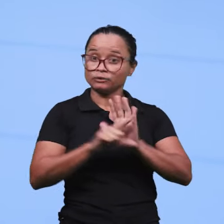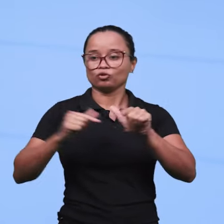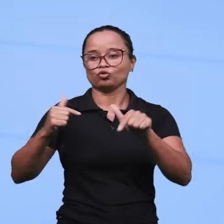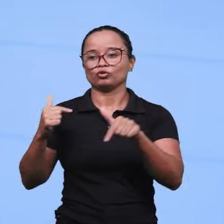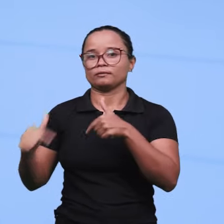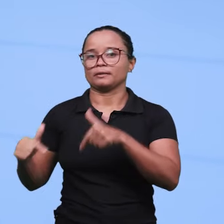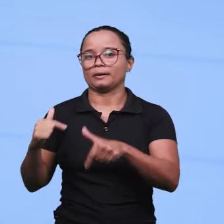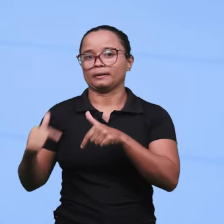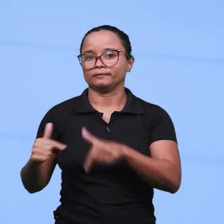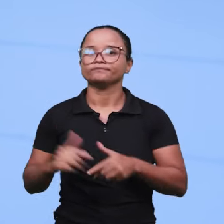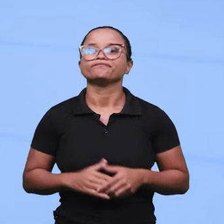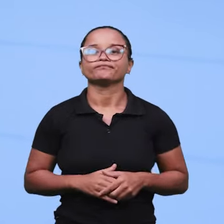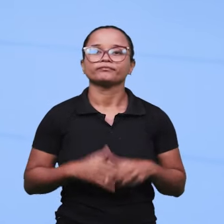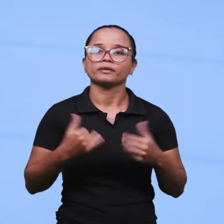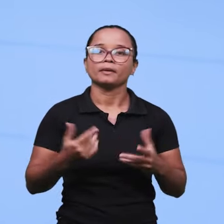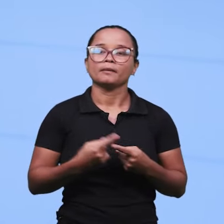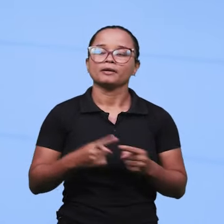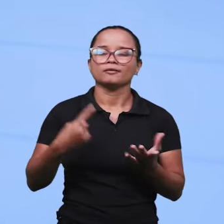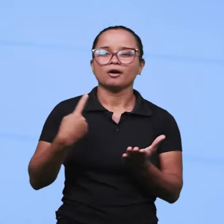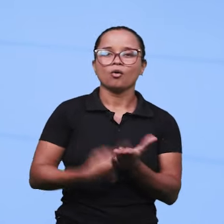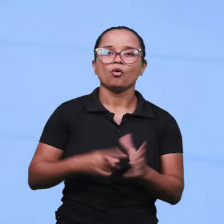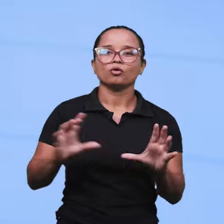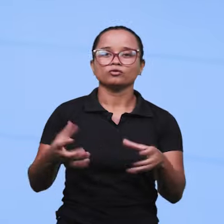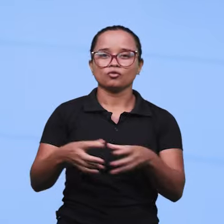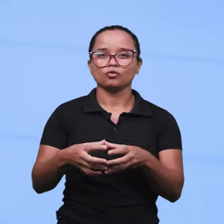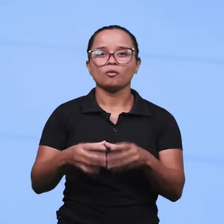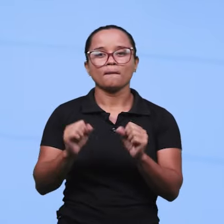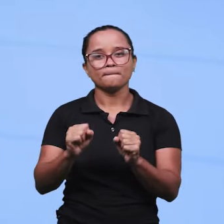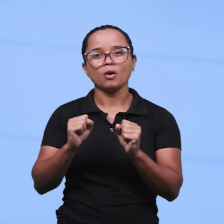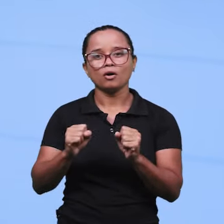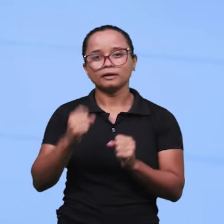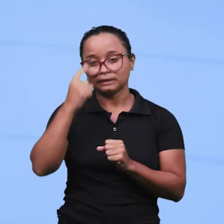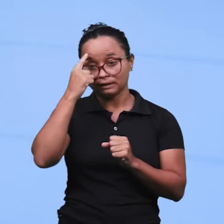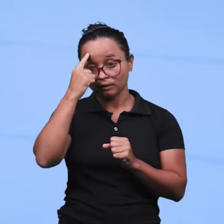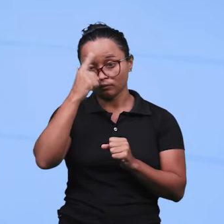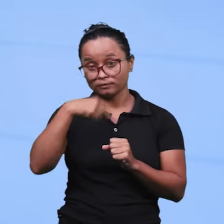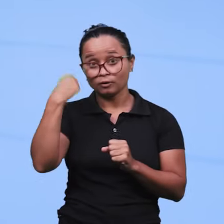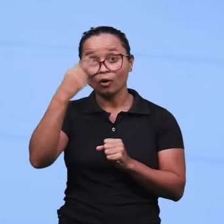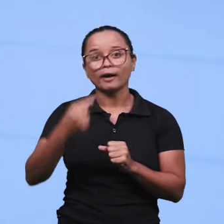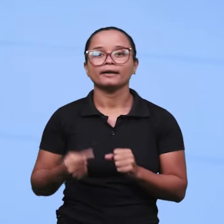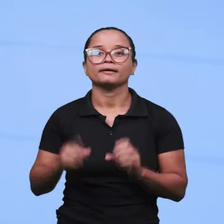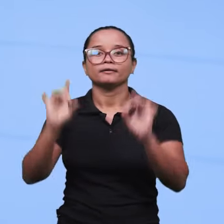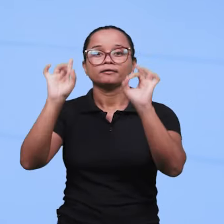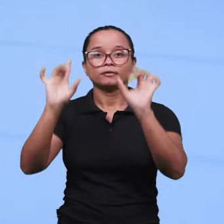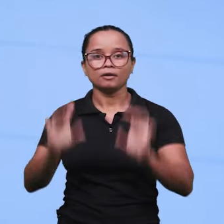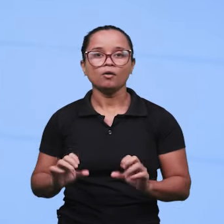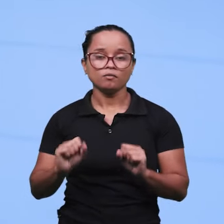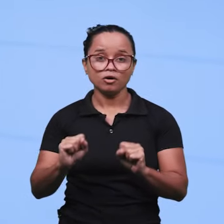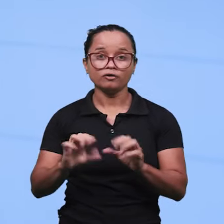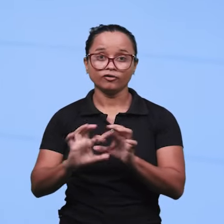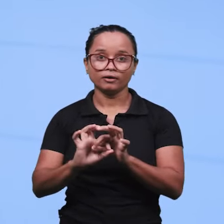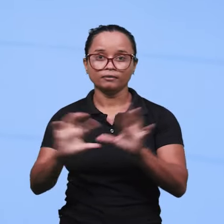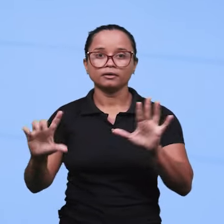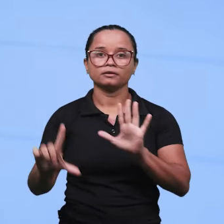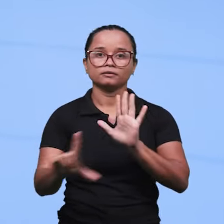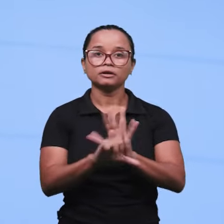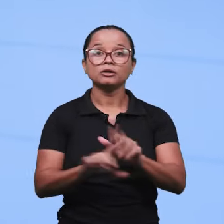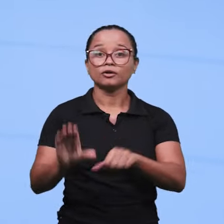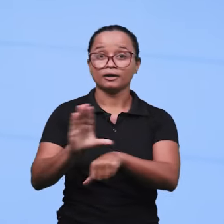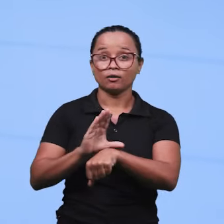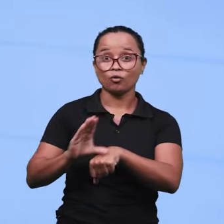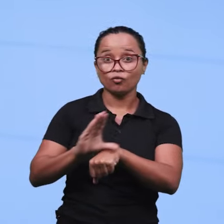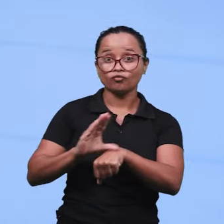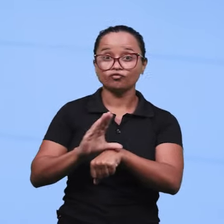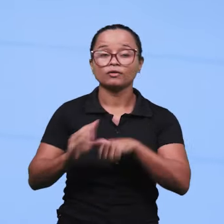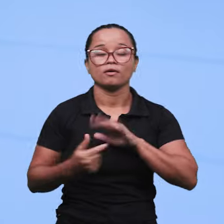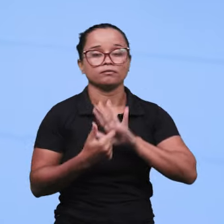o acordo coletivo e a convenção, ela pode trazer uma jornada especial. Isso é permitido por lei e pela própria Constituição.